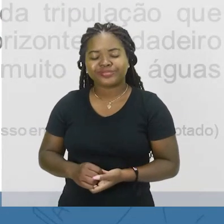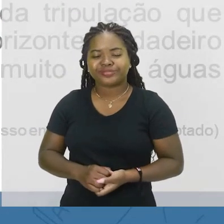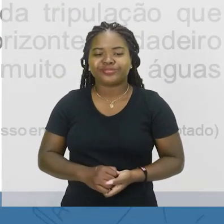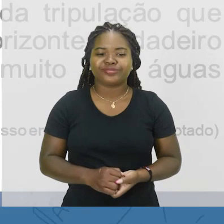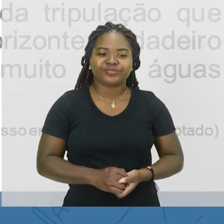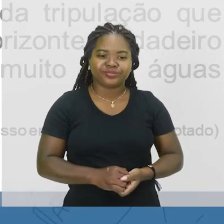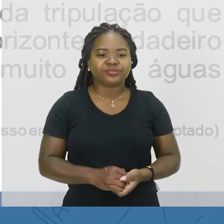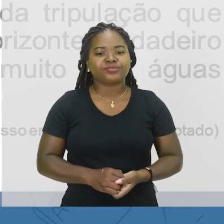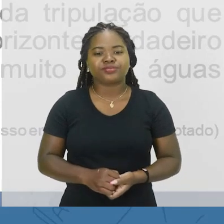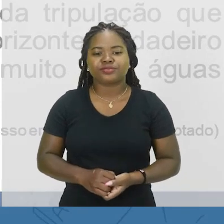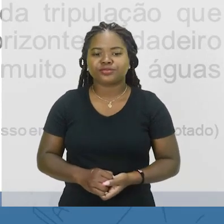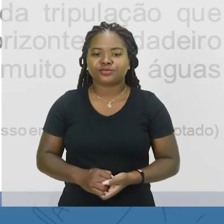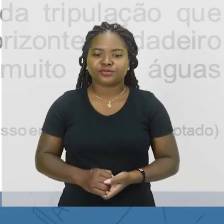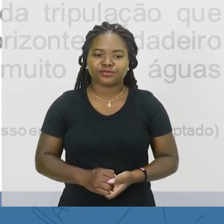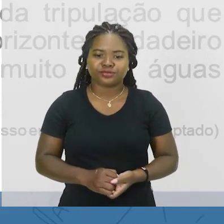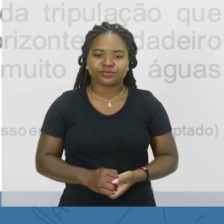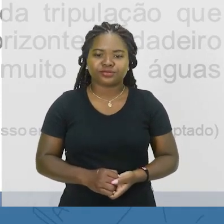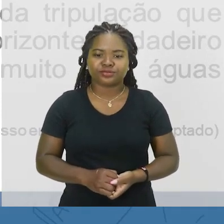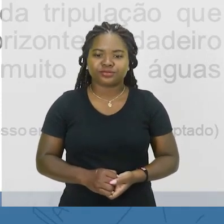Será que uma miragem